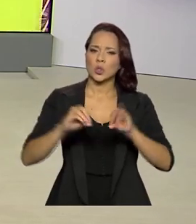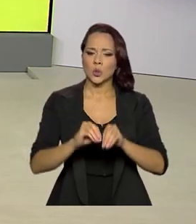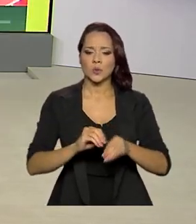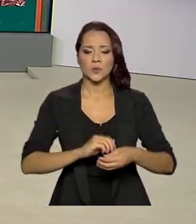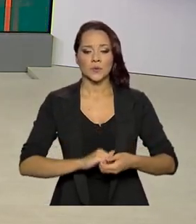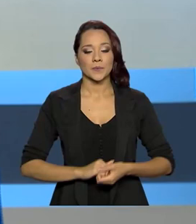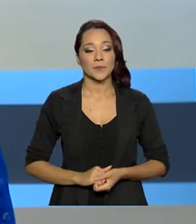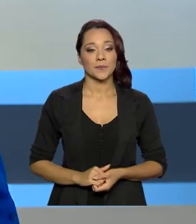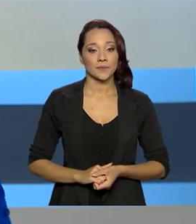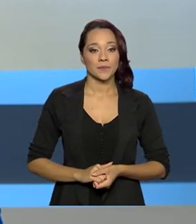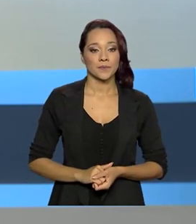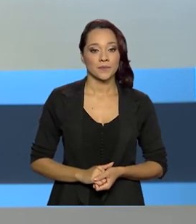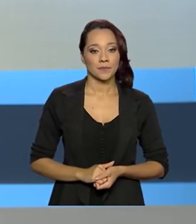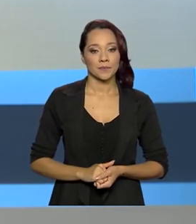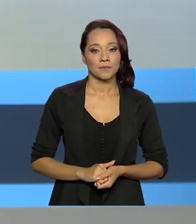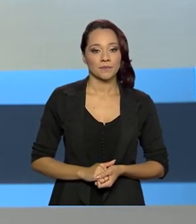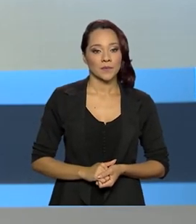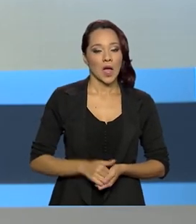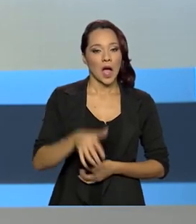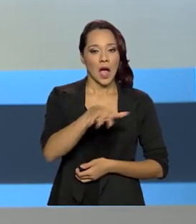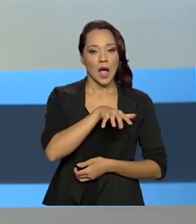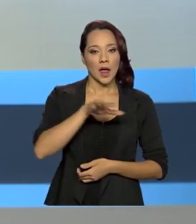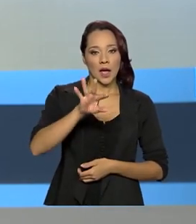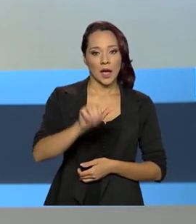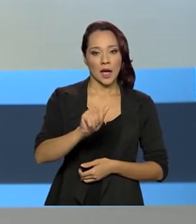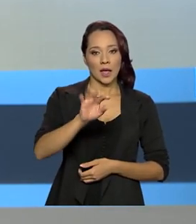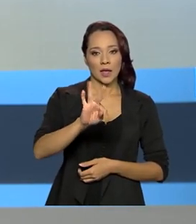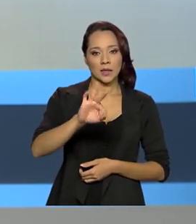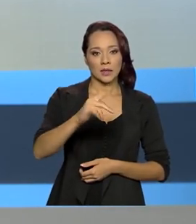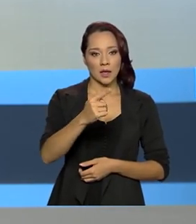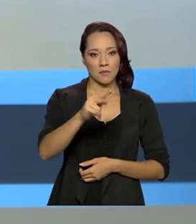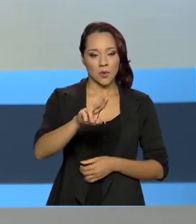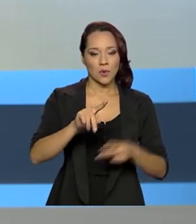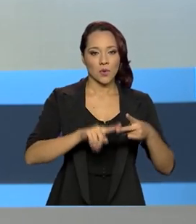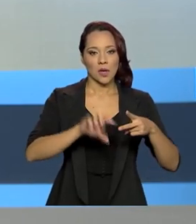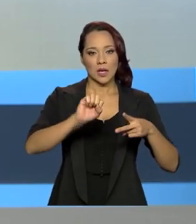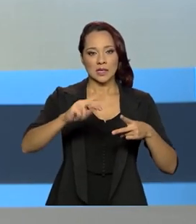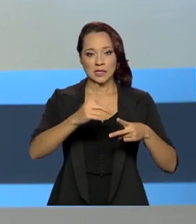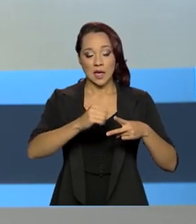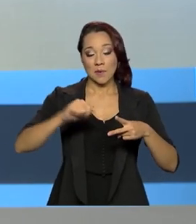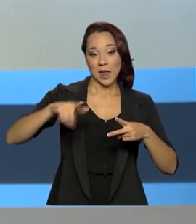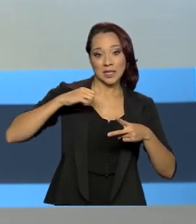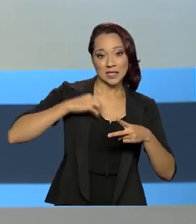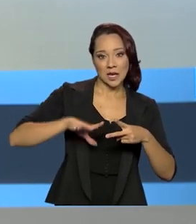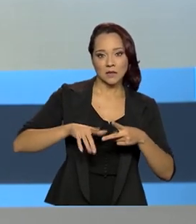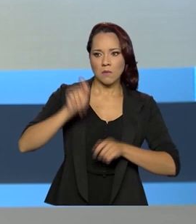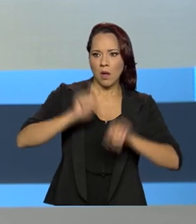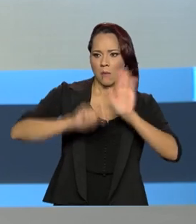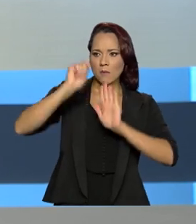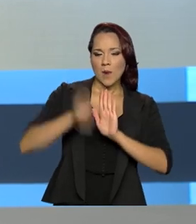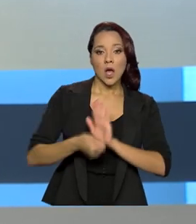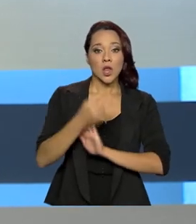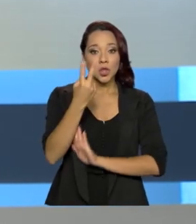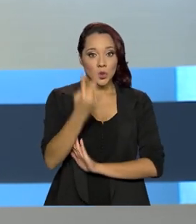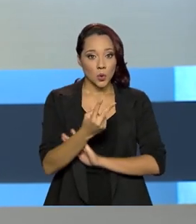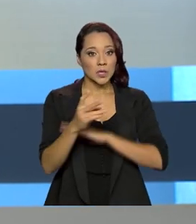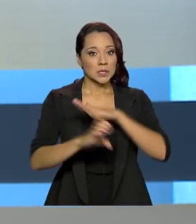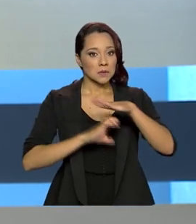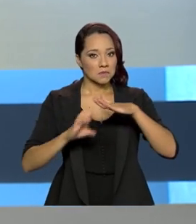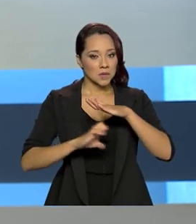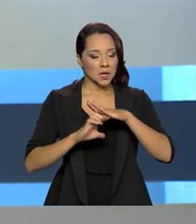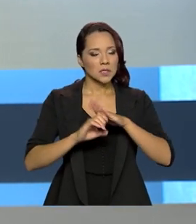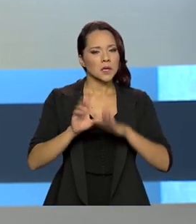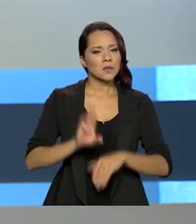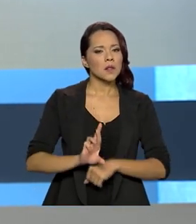toda a demanda. Os campos de Atapu e Sépia, na Bacia de Santos, foram arrematados por dois consórcios liderados